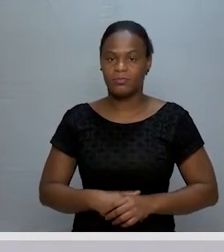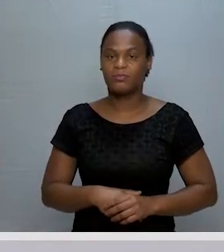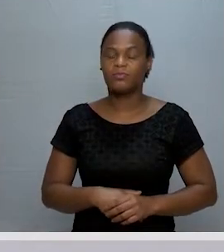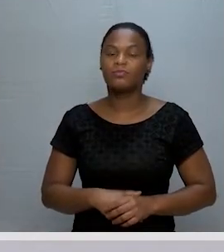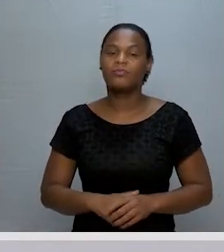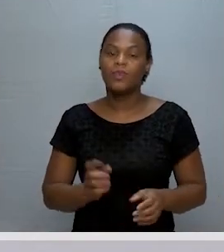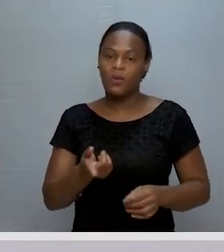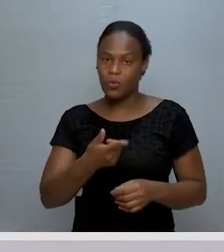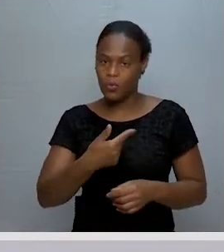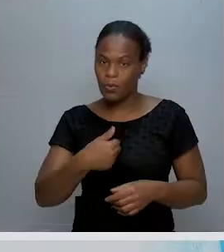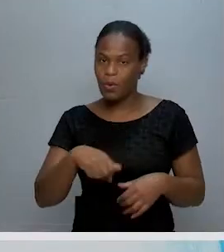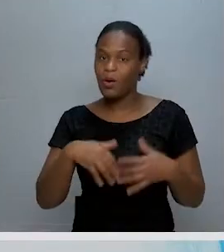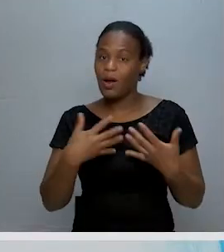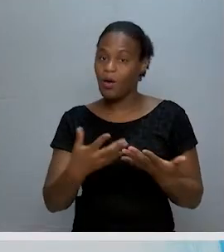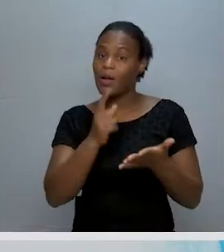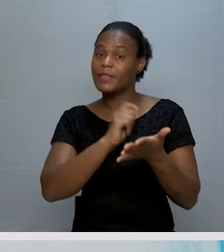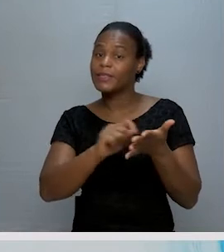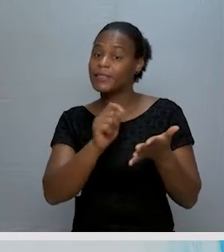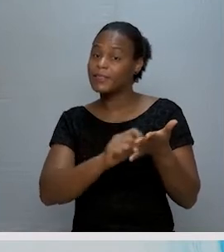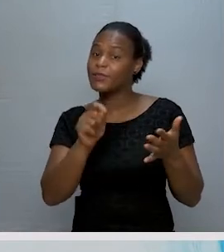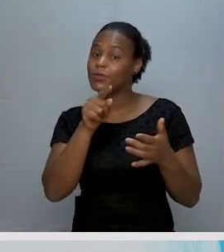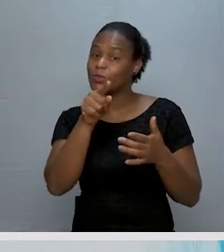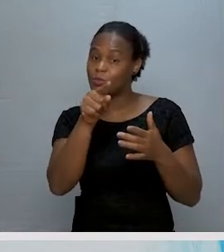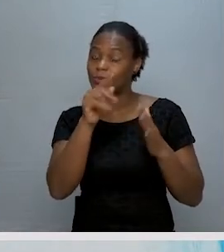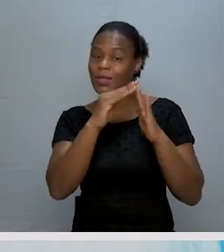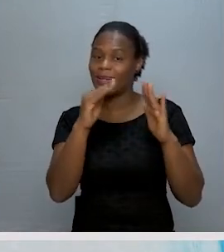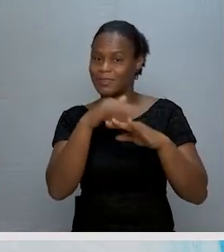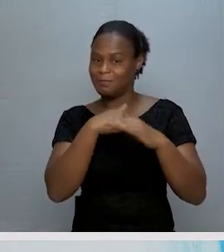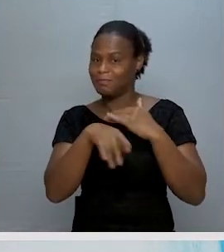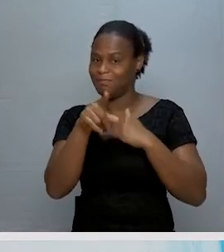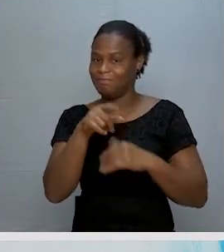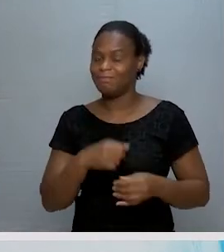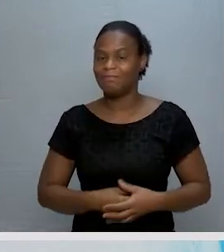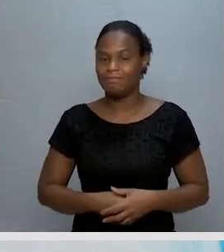Agora vamos passar um pequeno exercício para vocês aí em casa.